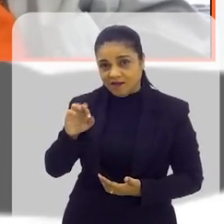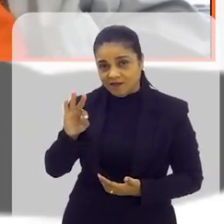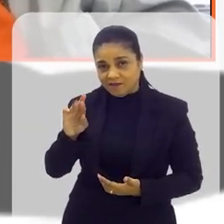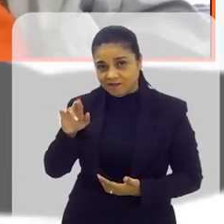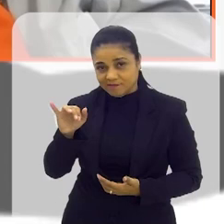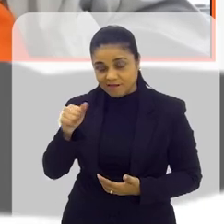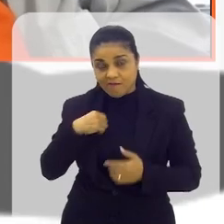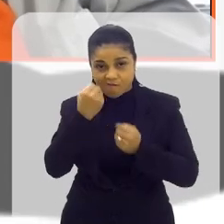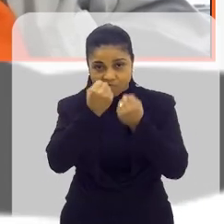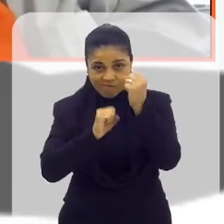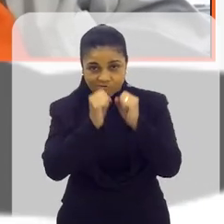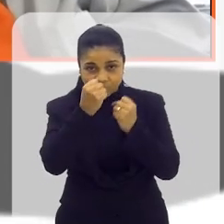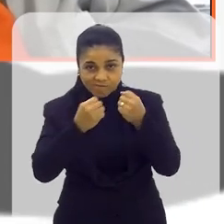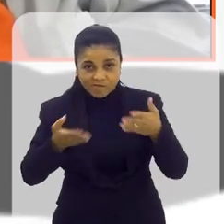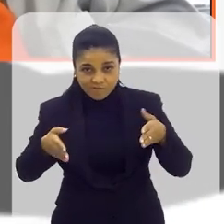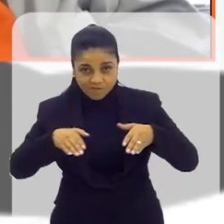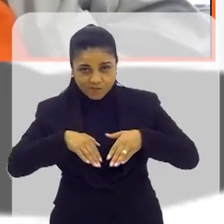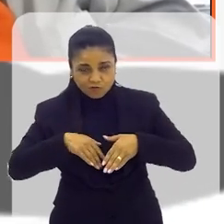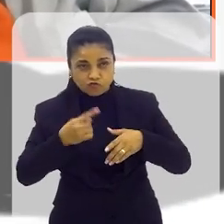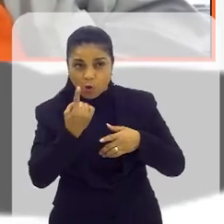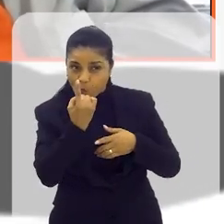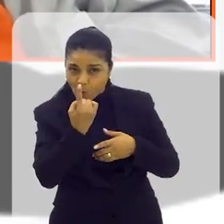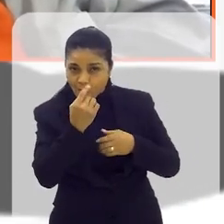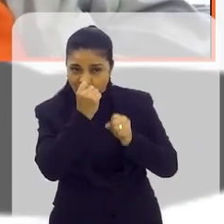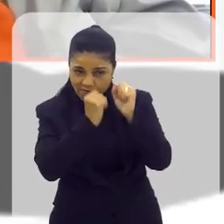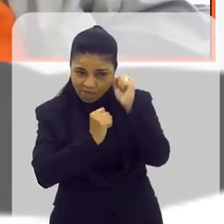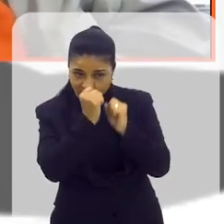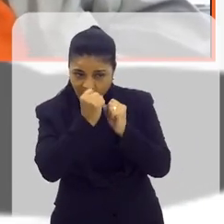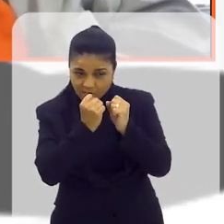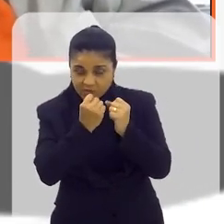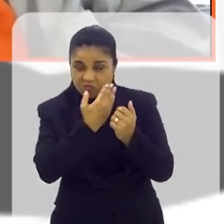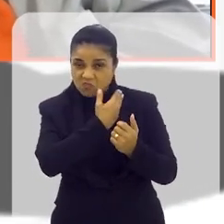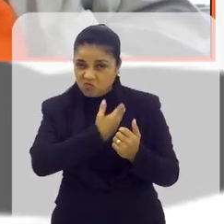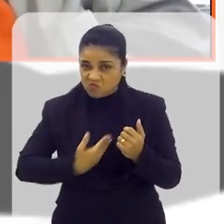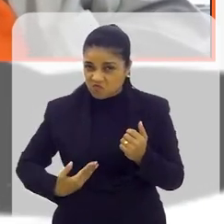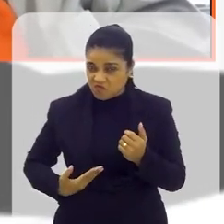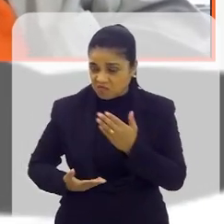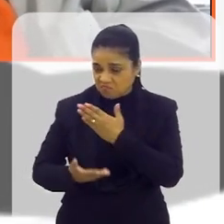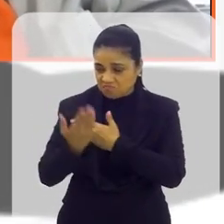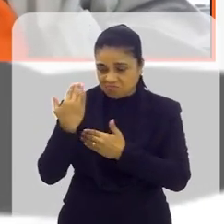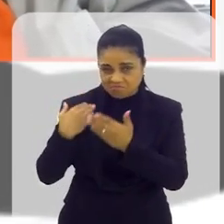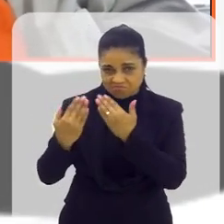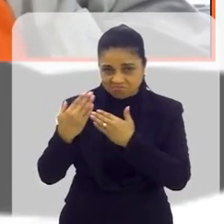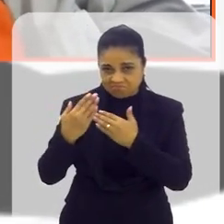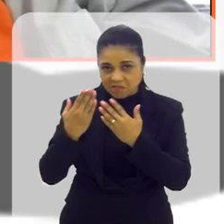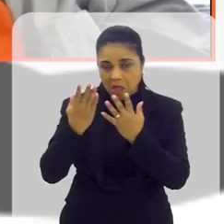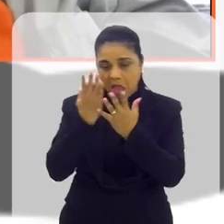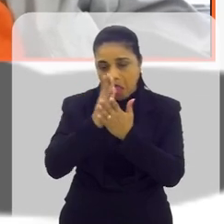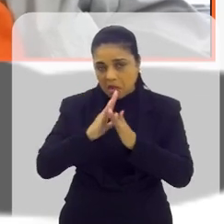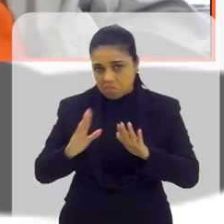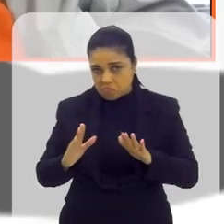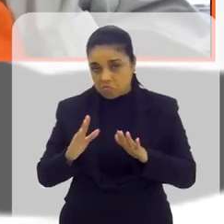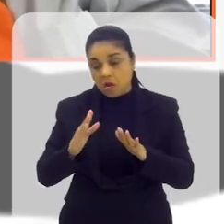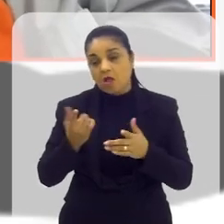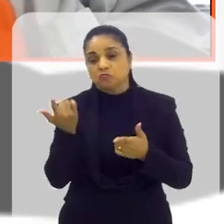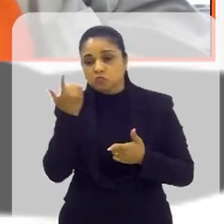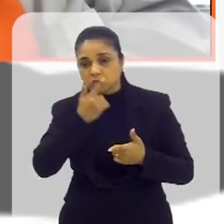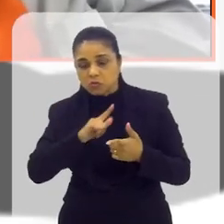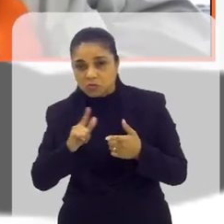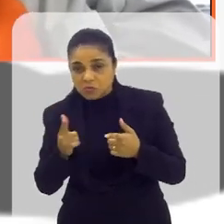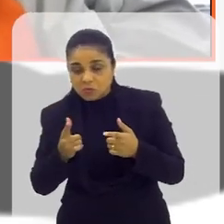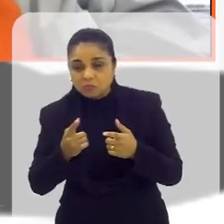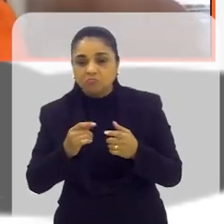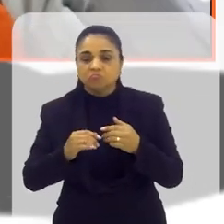Essa fábrica de frauda, nós tínhamos uma que o governo passado destruiu, nós